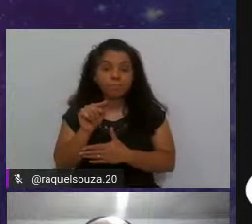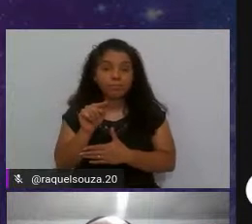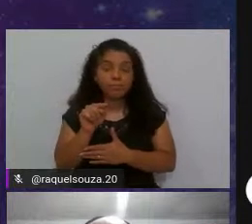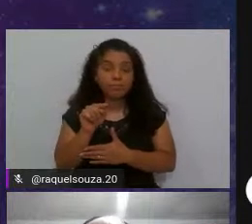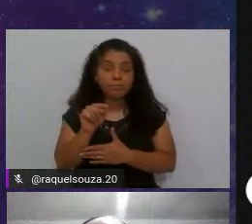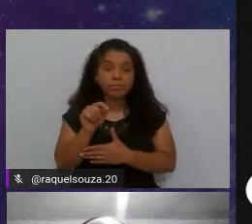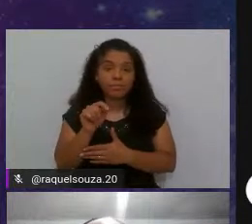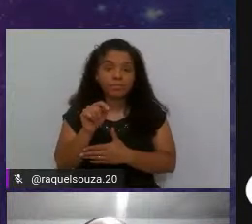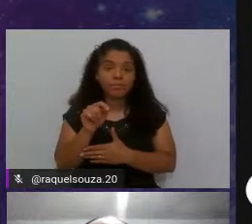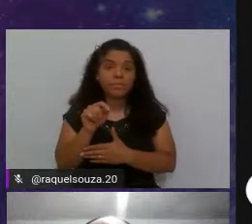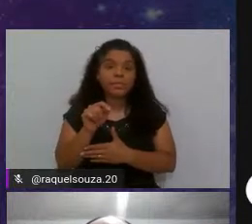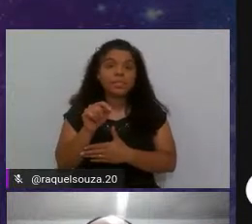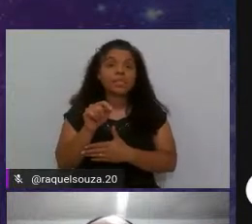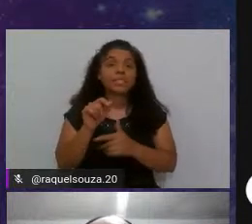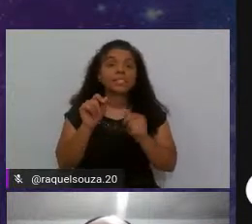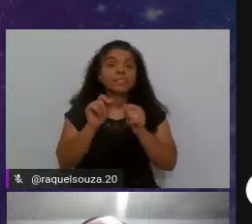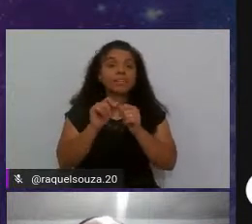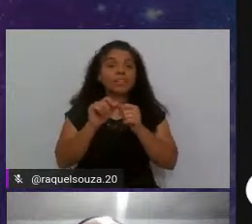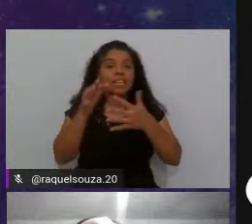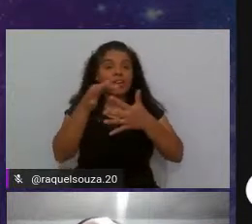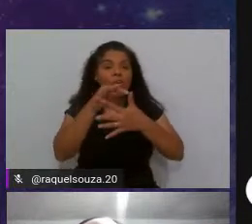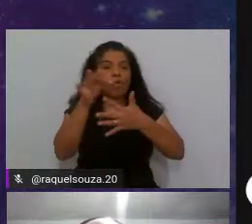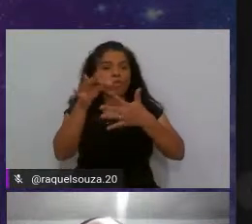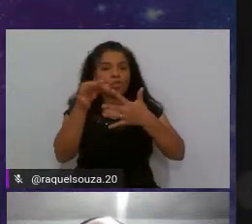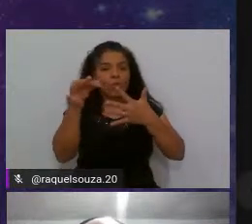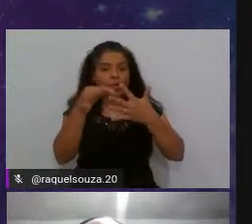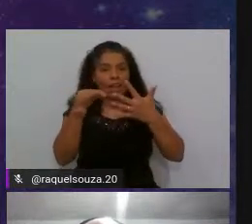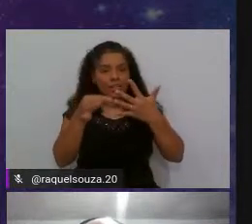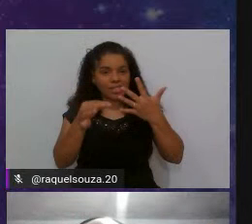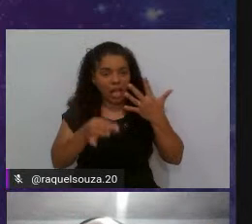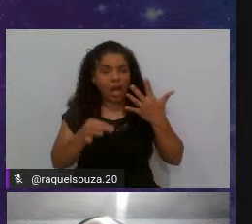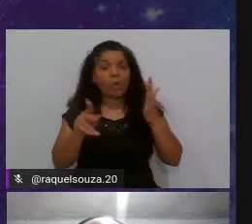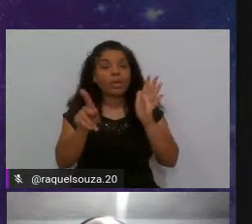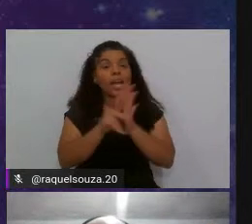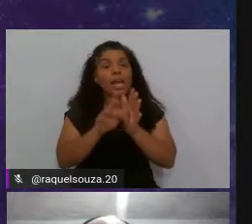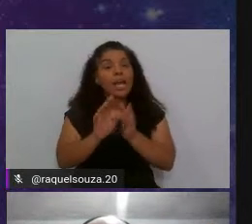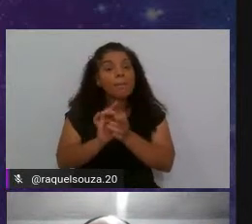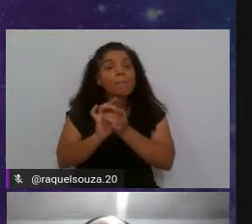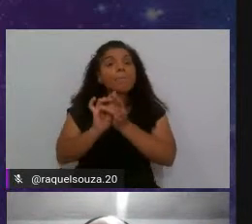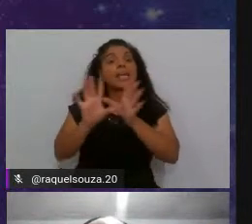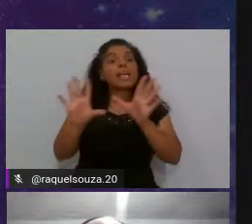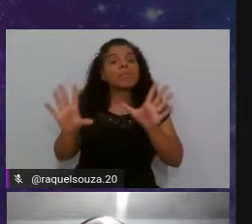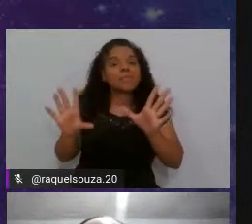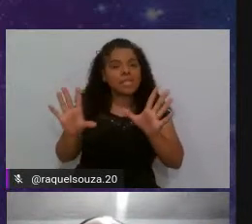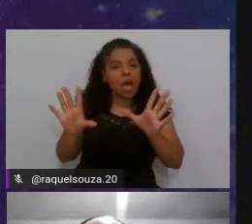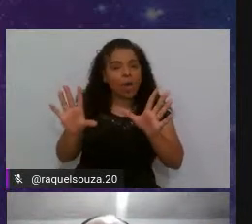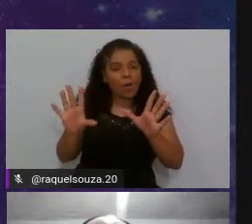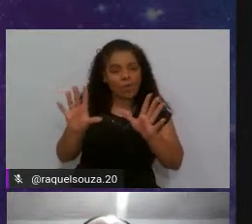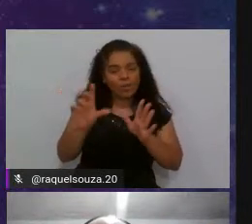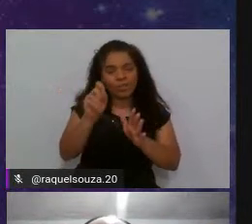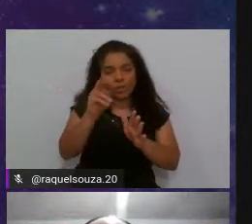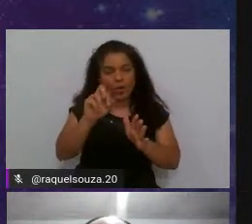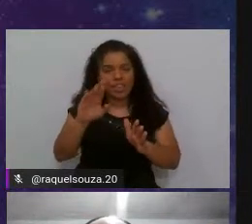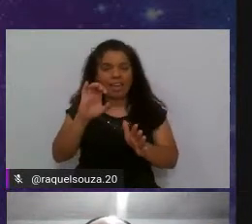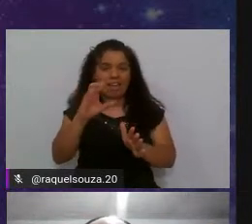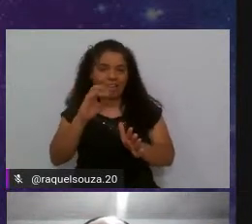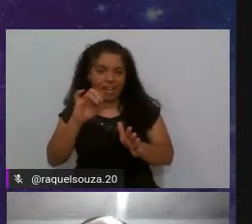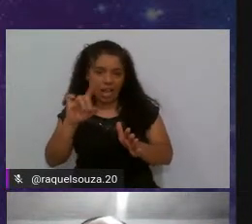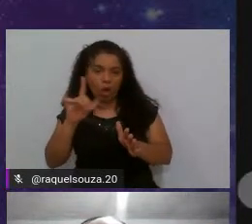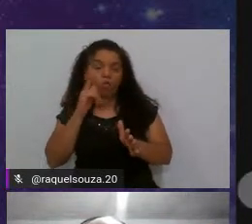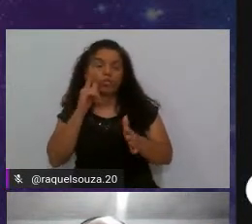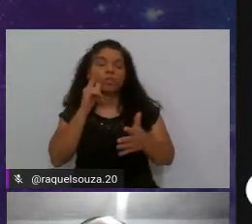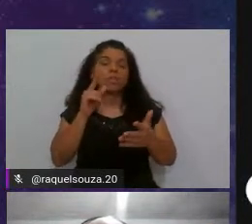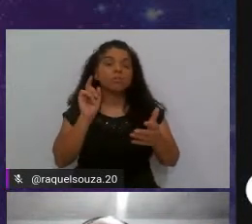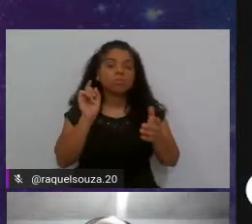vai fazer a configuração que é dar permissão ao Sonar Cloud você clica em configure